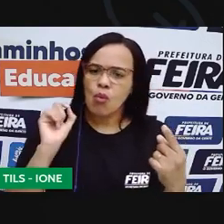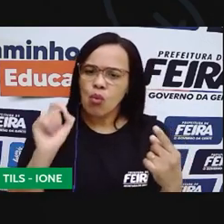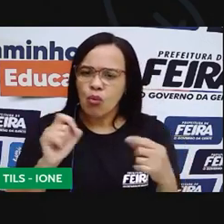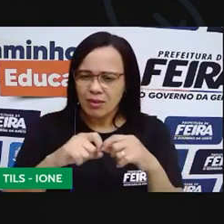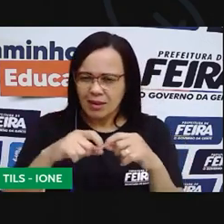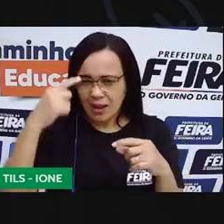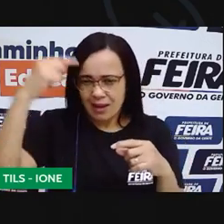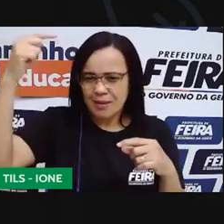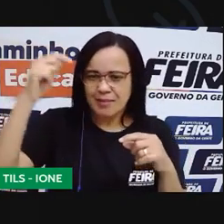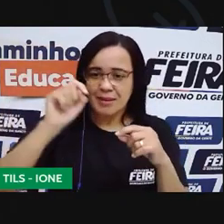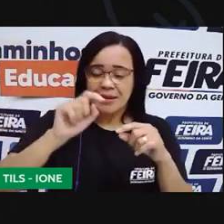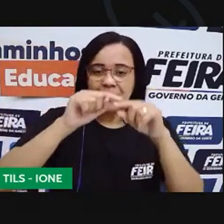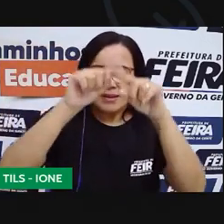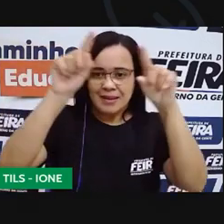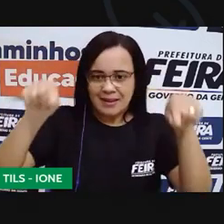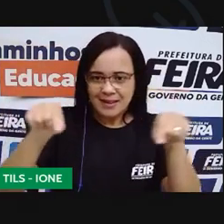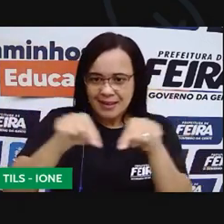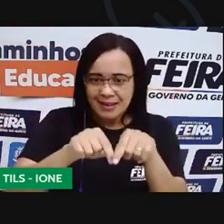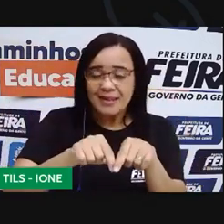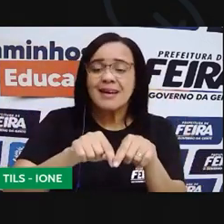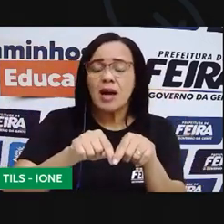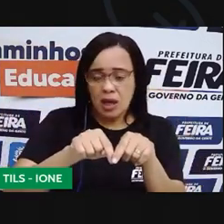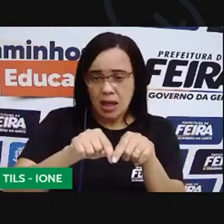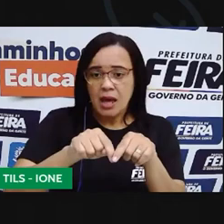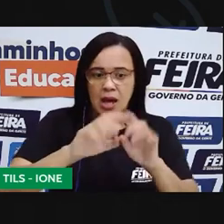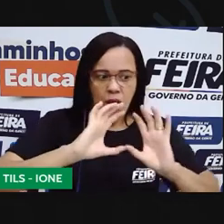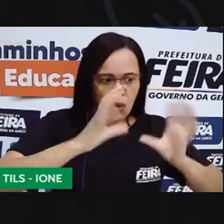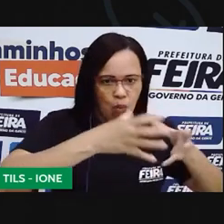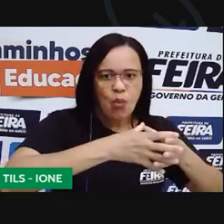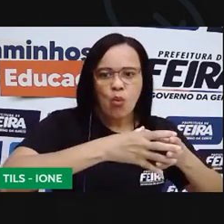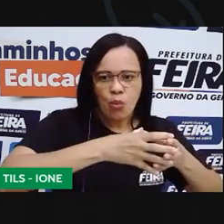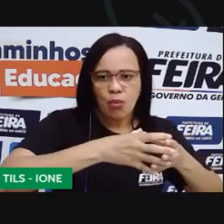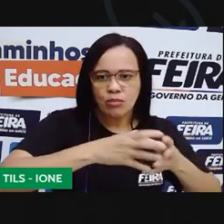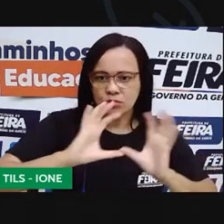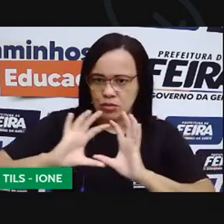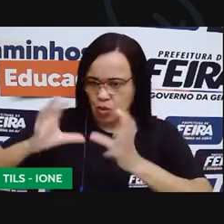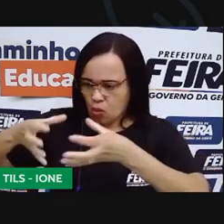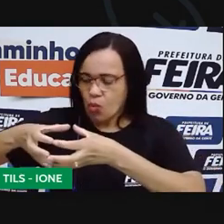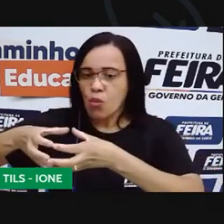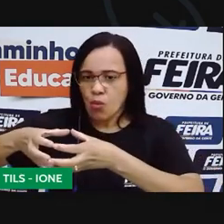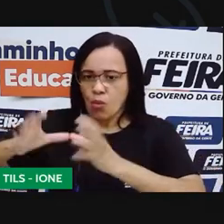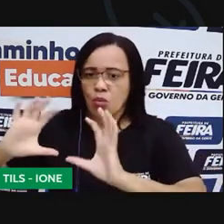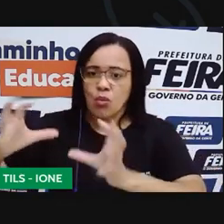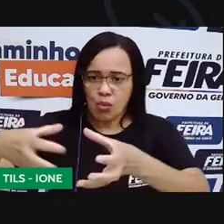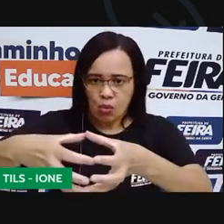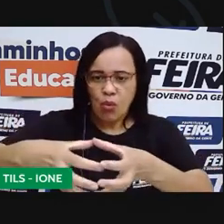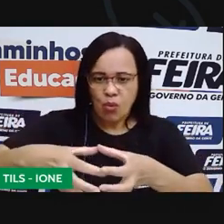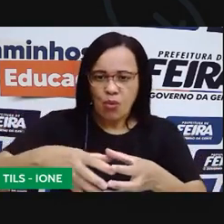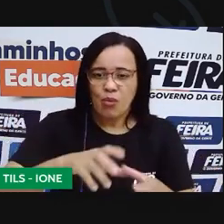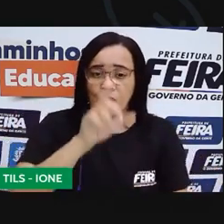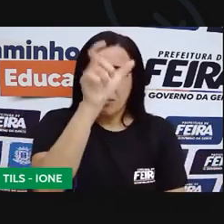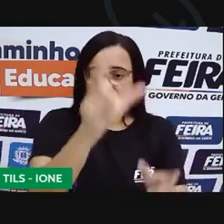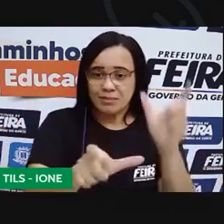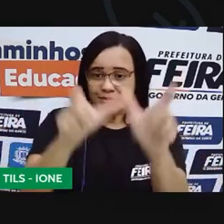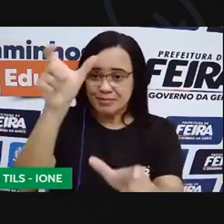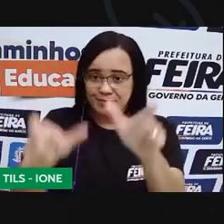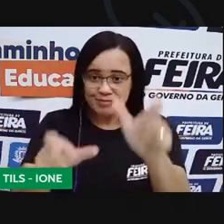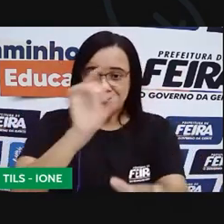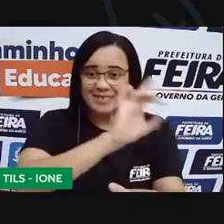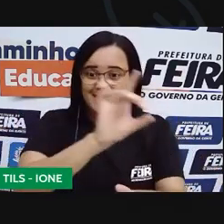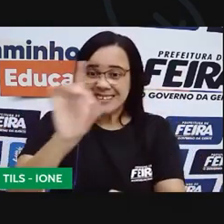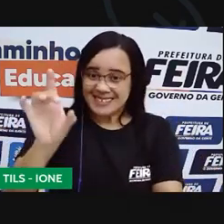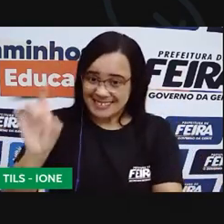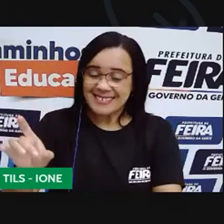quadro onde a gente fez ali o agrupamento desses personagens. Espero que você tenha conseguido